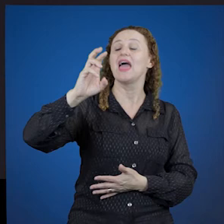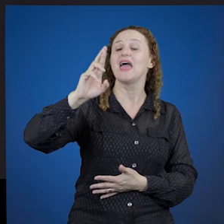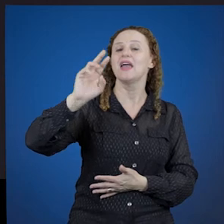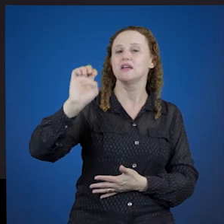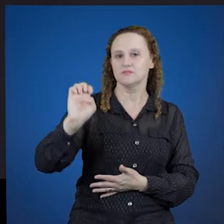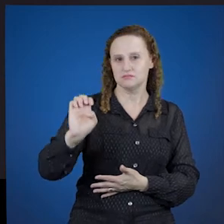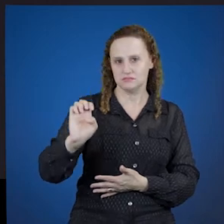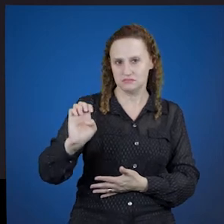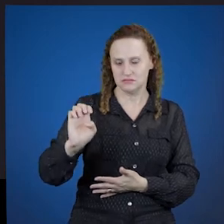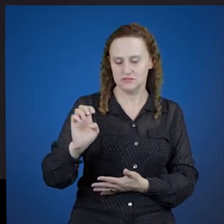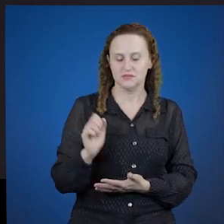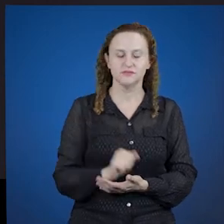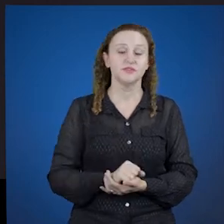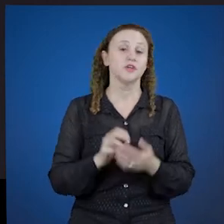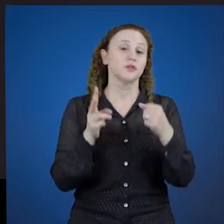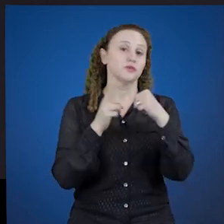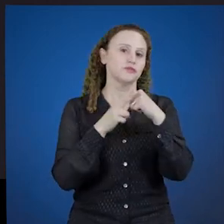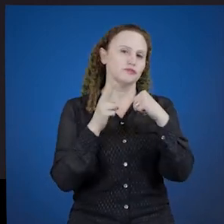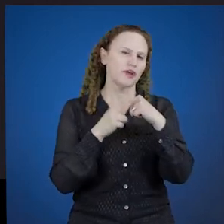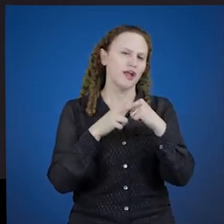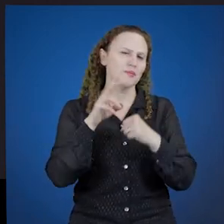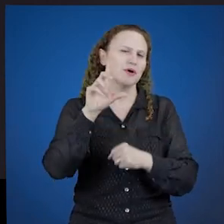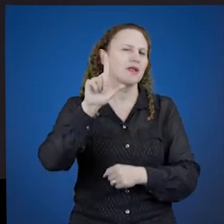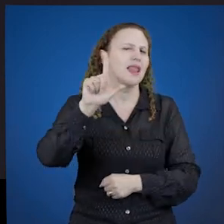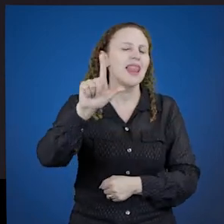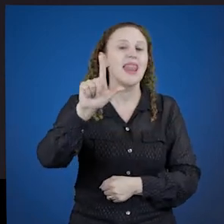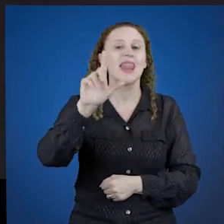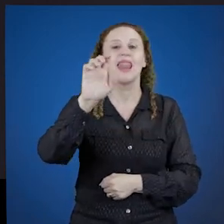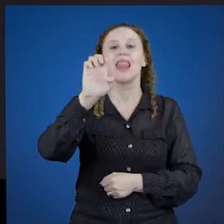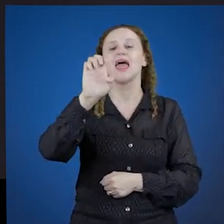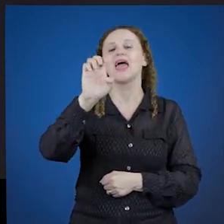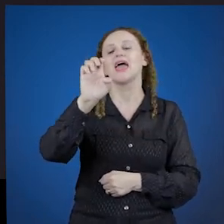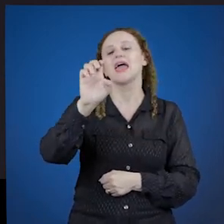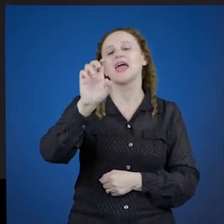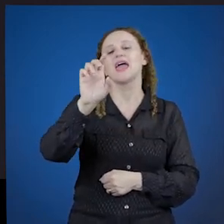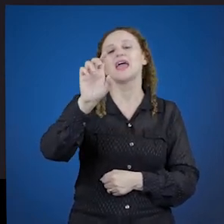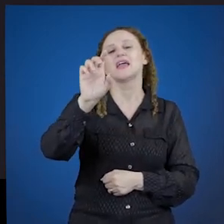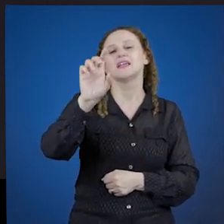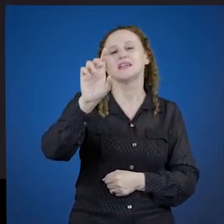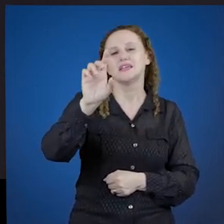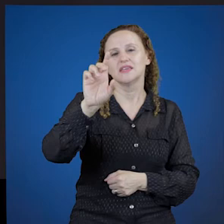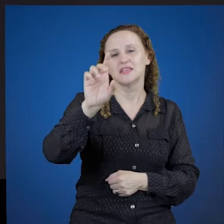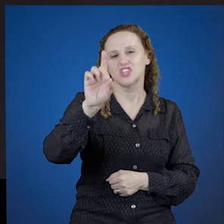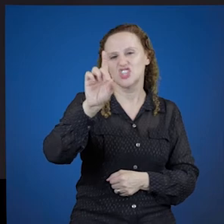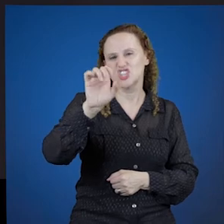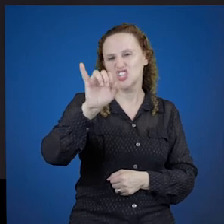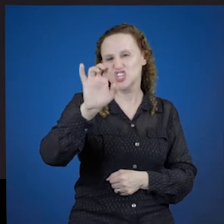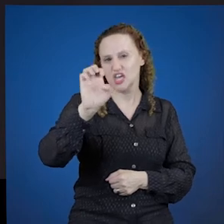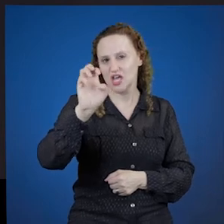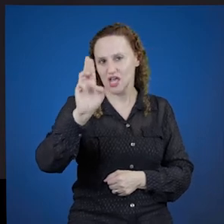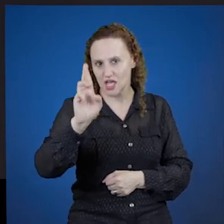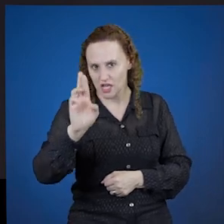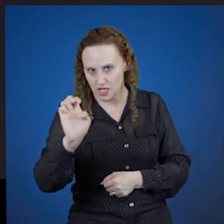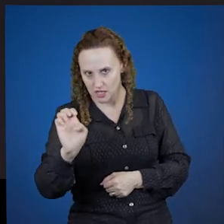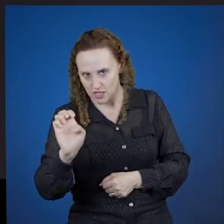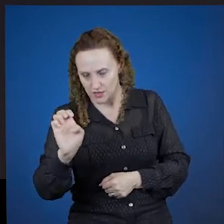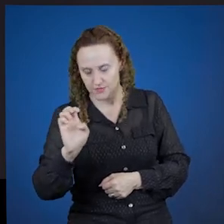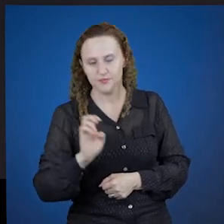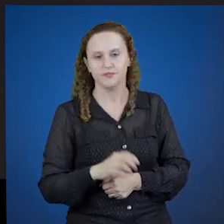No verbo ledgere, que é ler, ledgere,